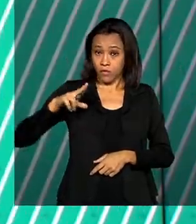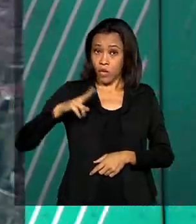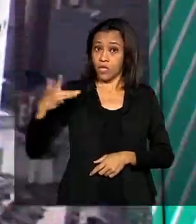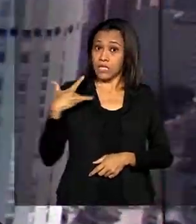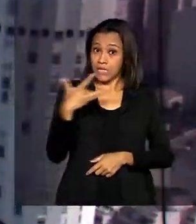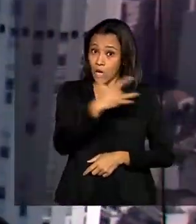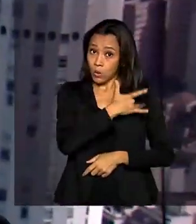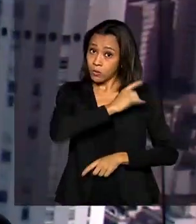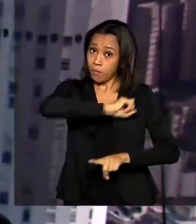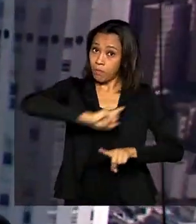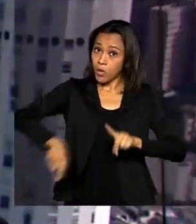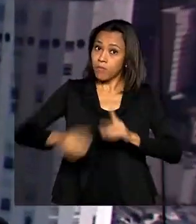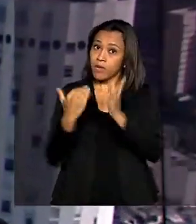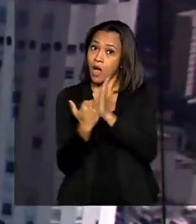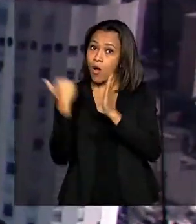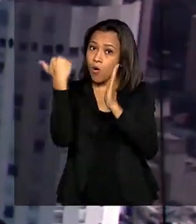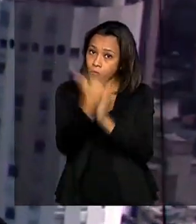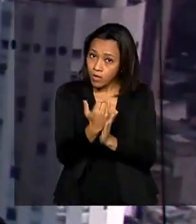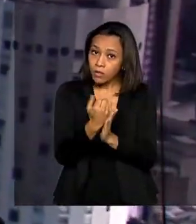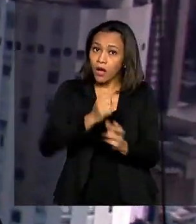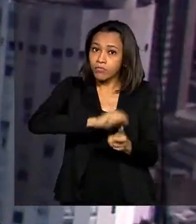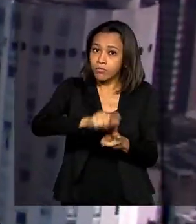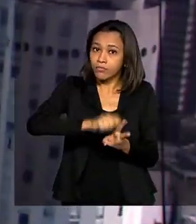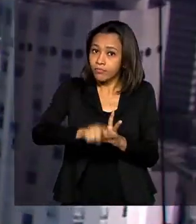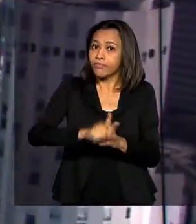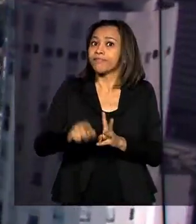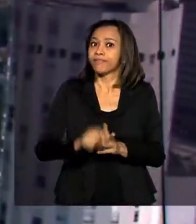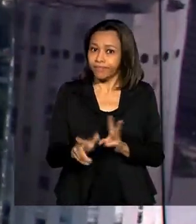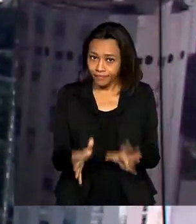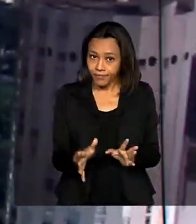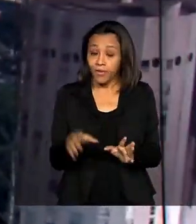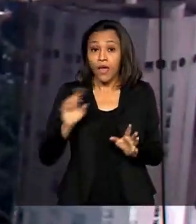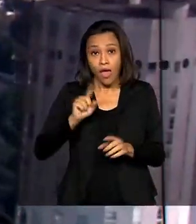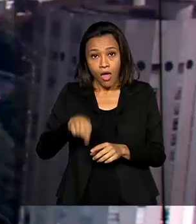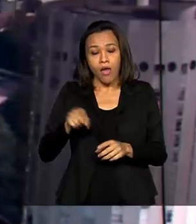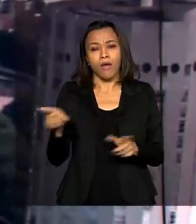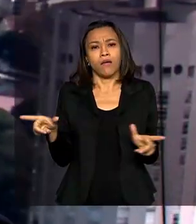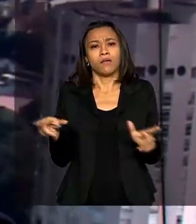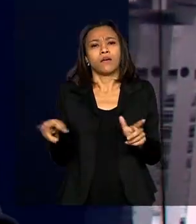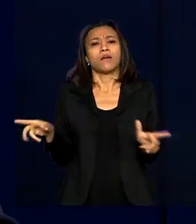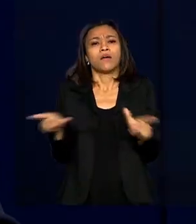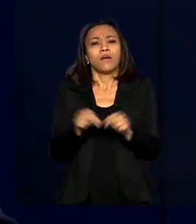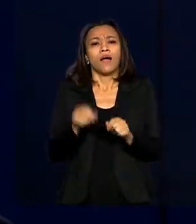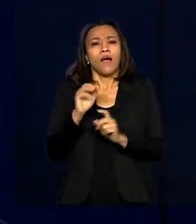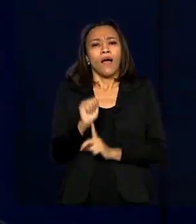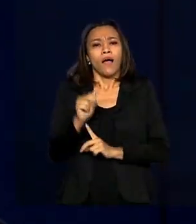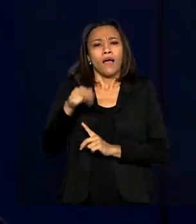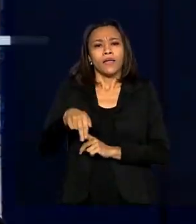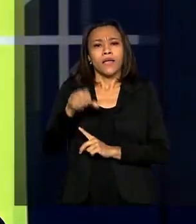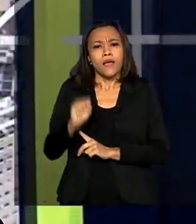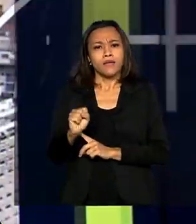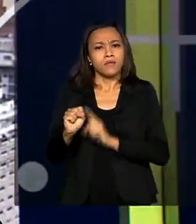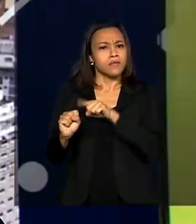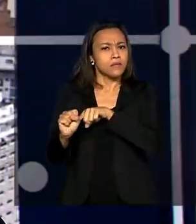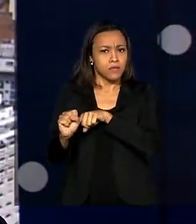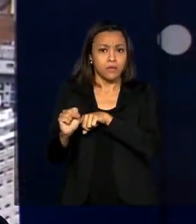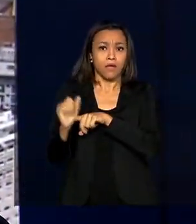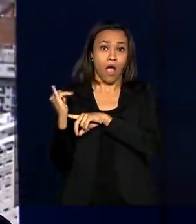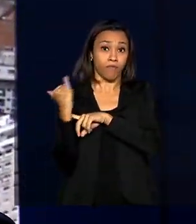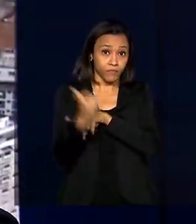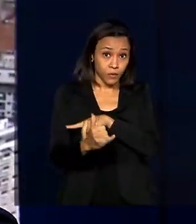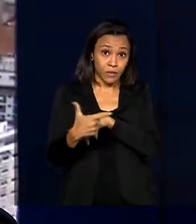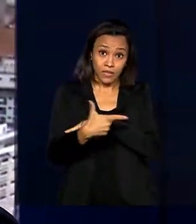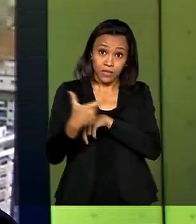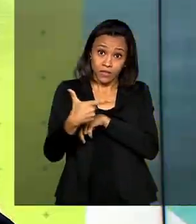reajustar os preços por 120 dias. A medida da ANS, Agência Nacional de Saúde Suplementar, vale até o final de